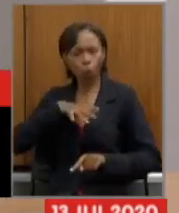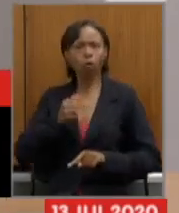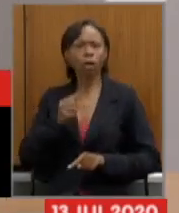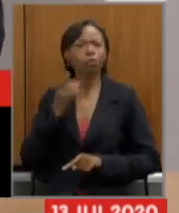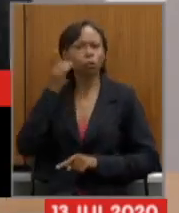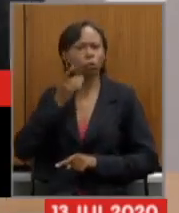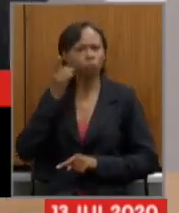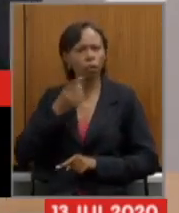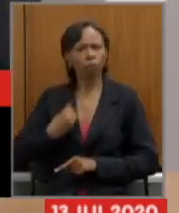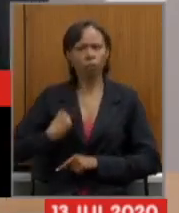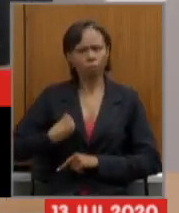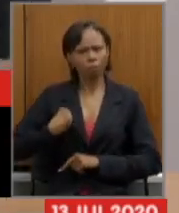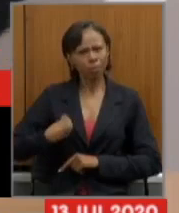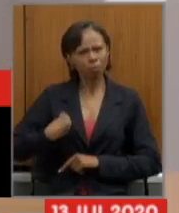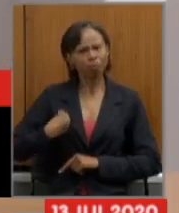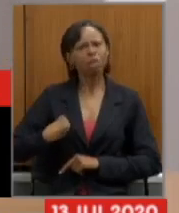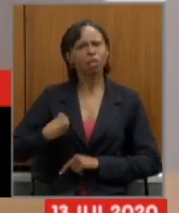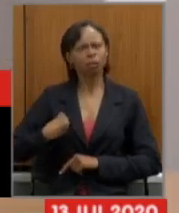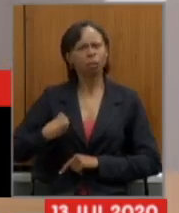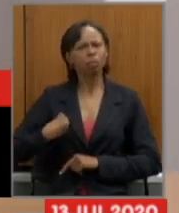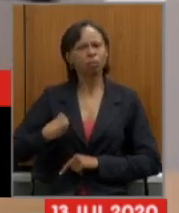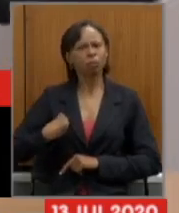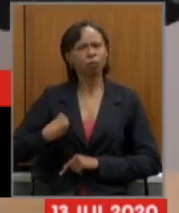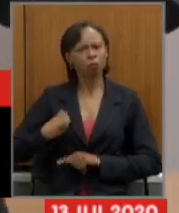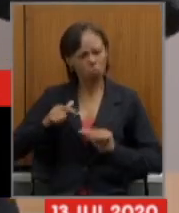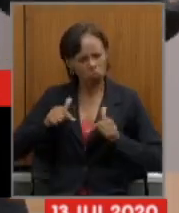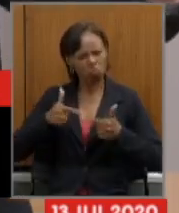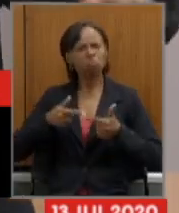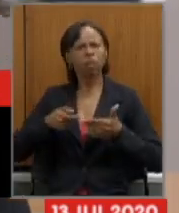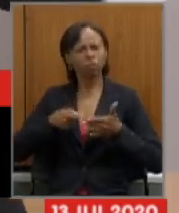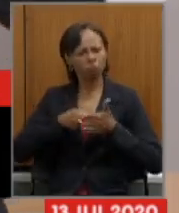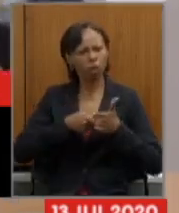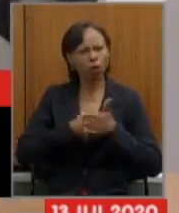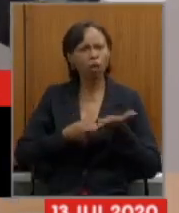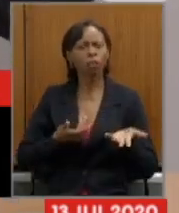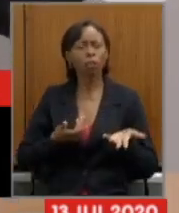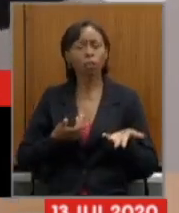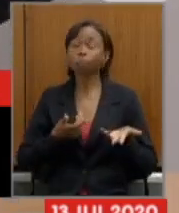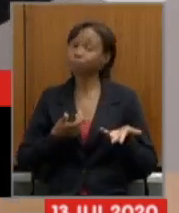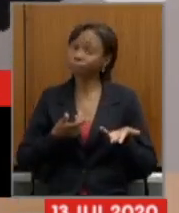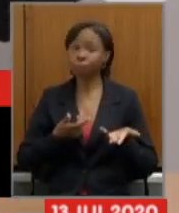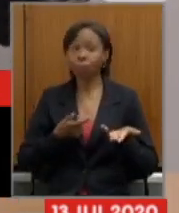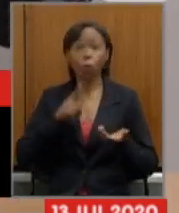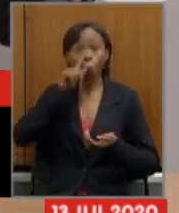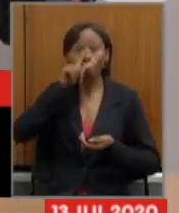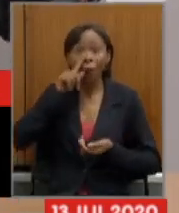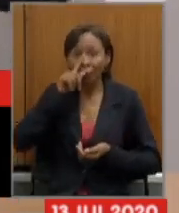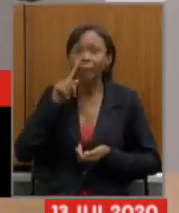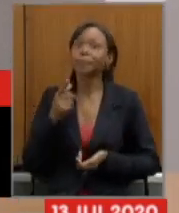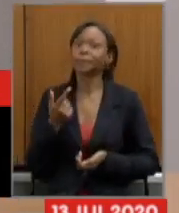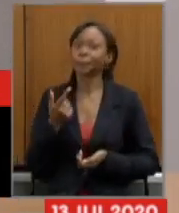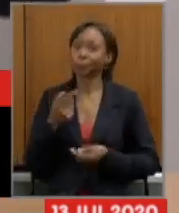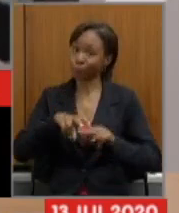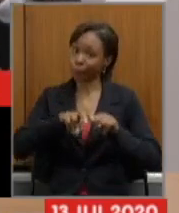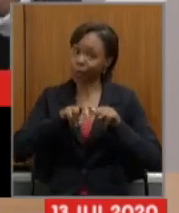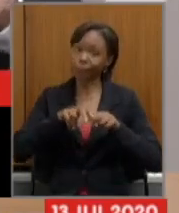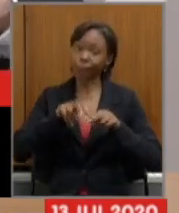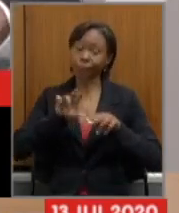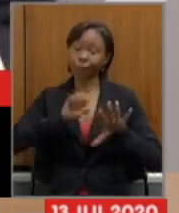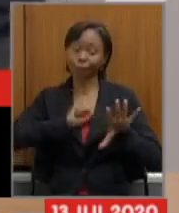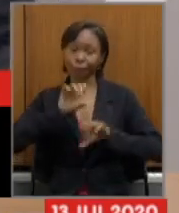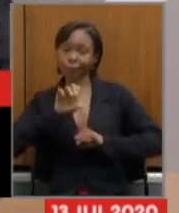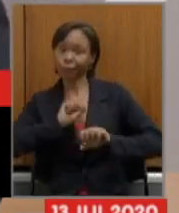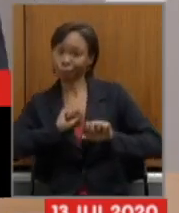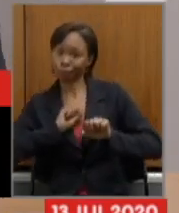mesmo com toda e aí incluo os servidores com todos os riscos por conta da contaminação